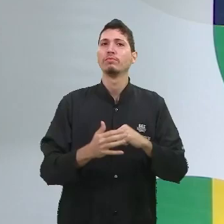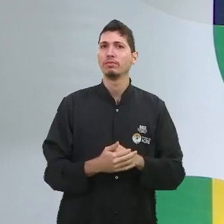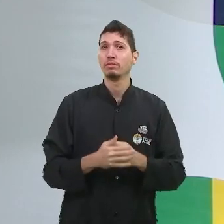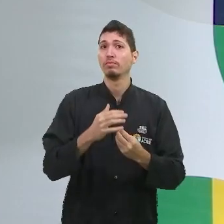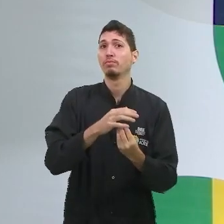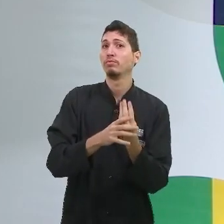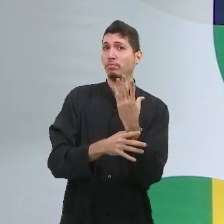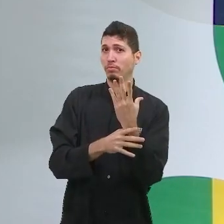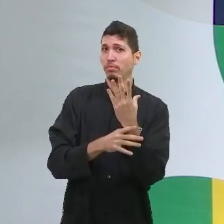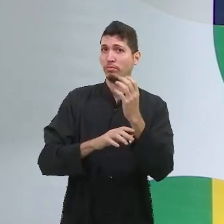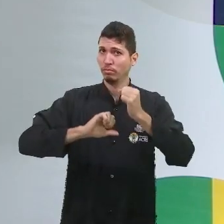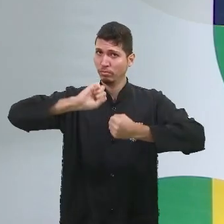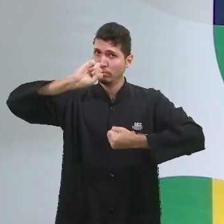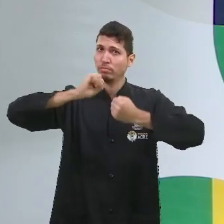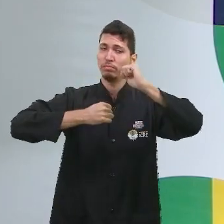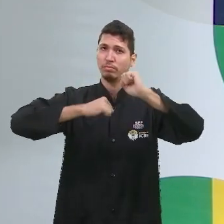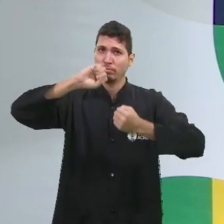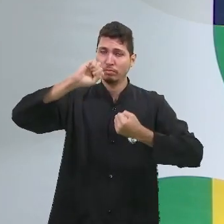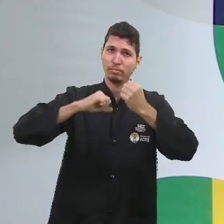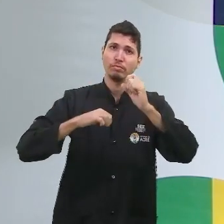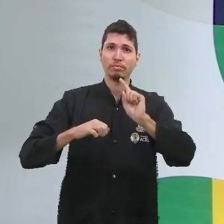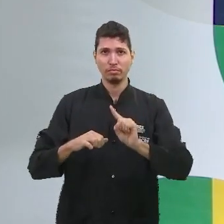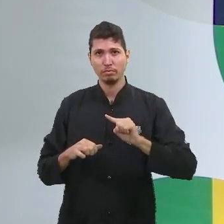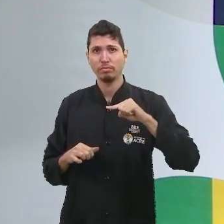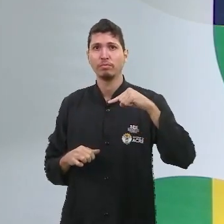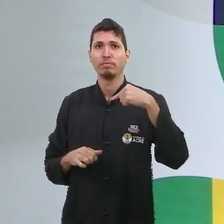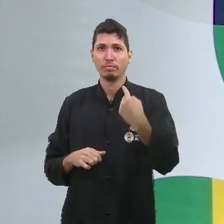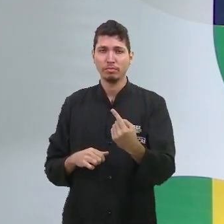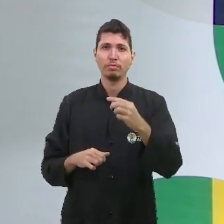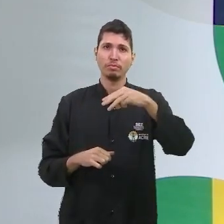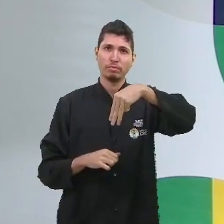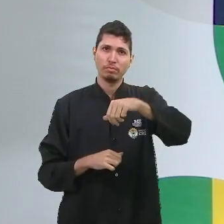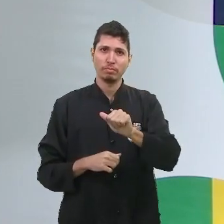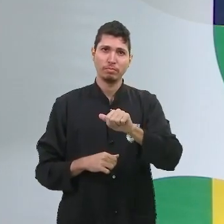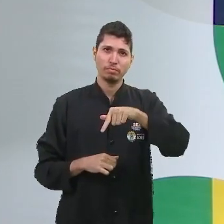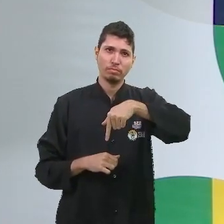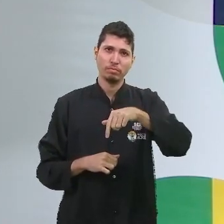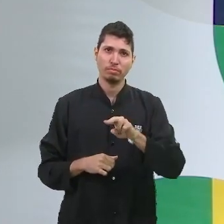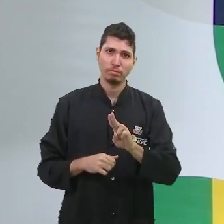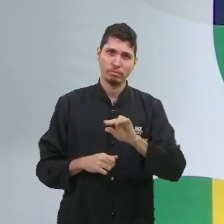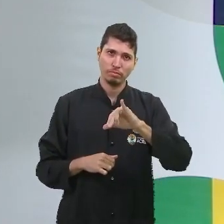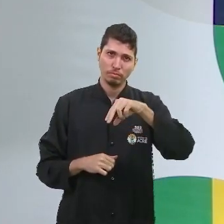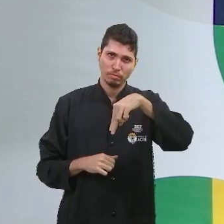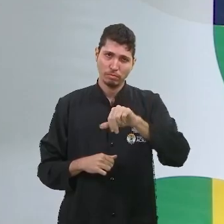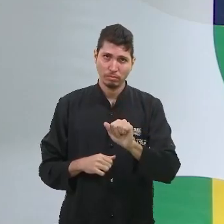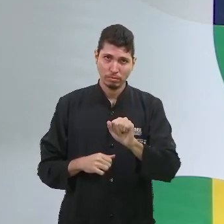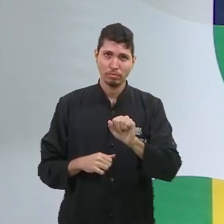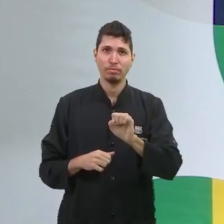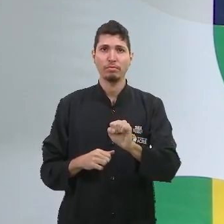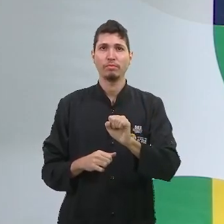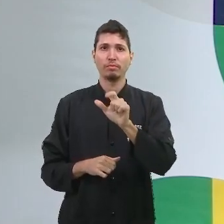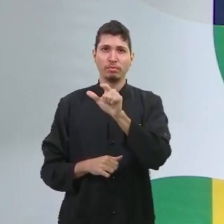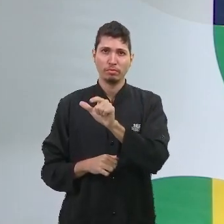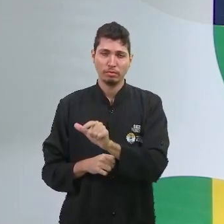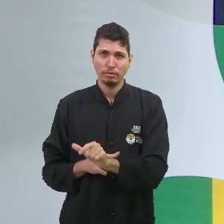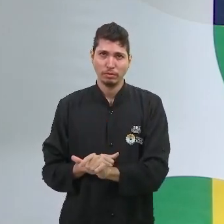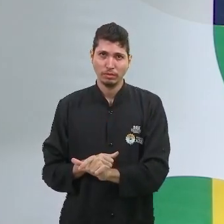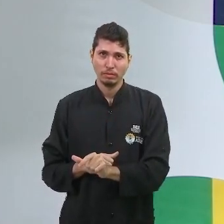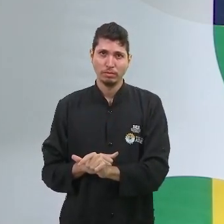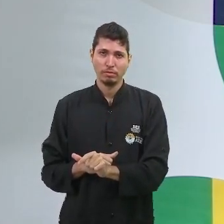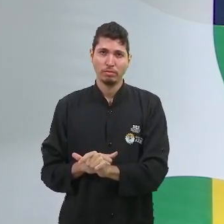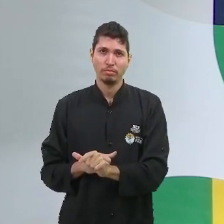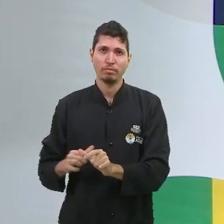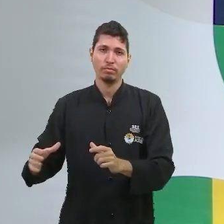indústrias e, consequentemente, máquinas e trabalhadores na condição humana,